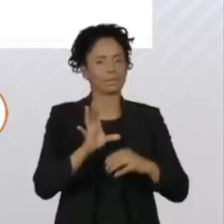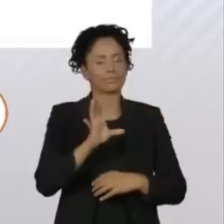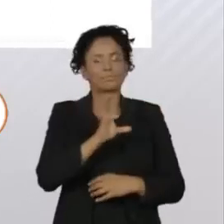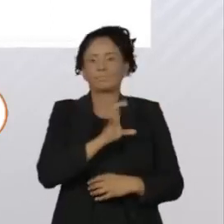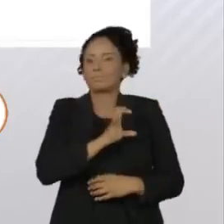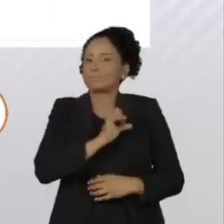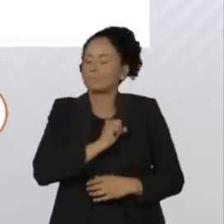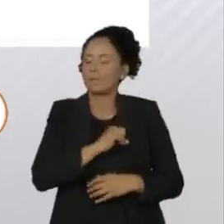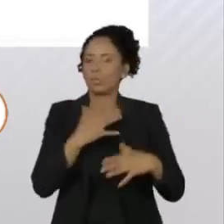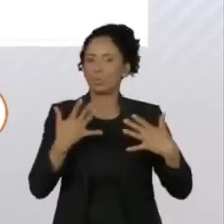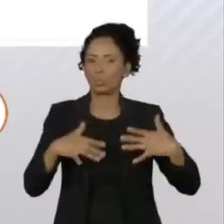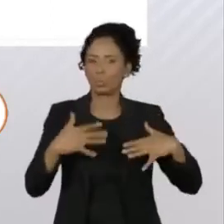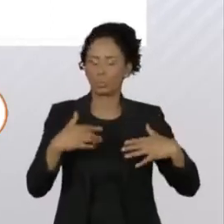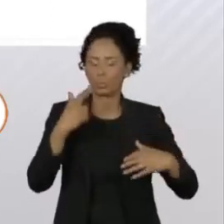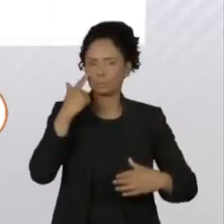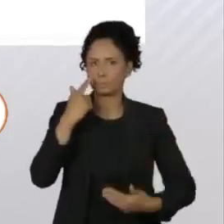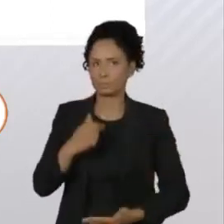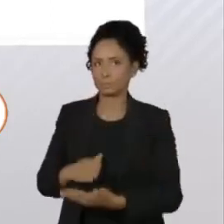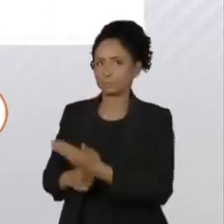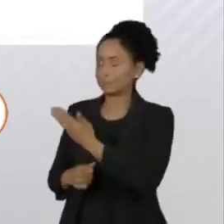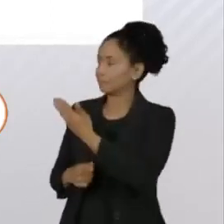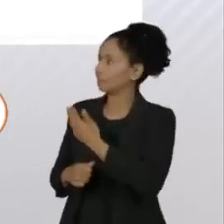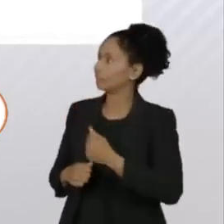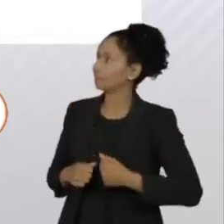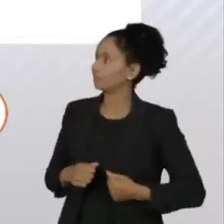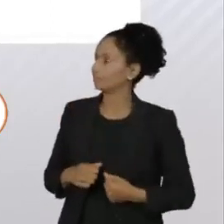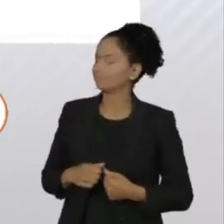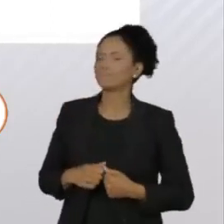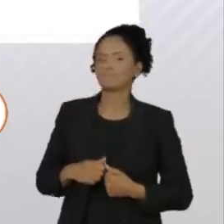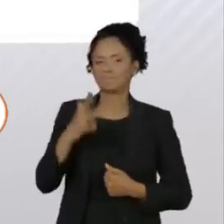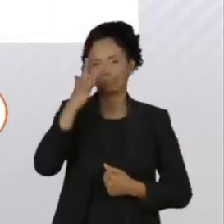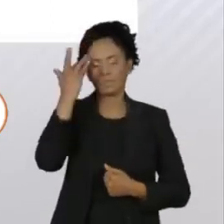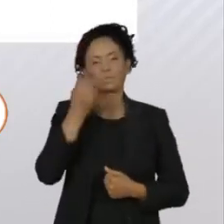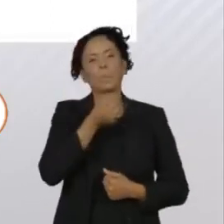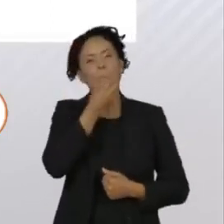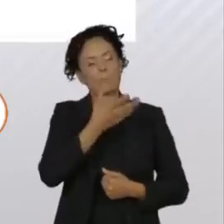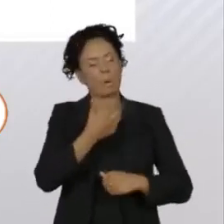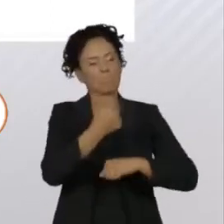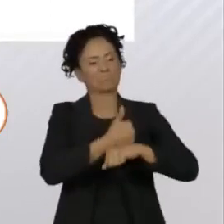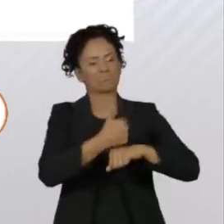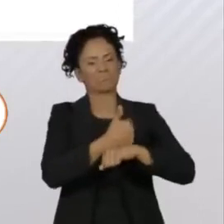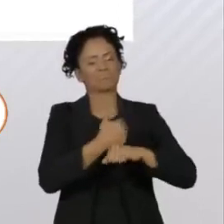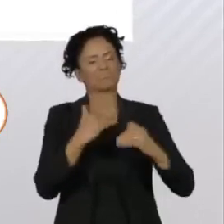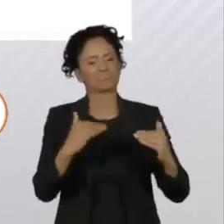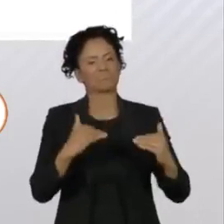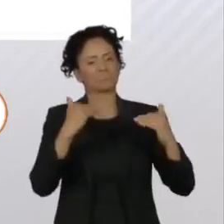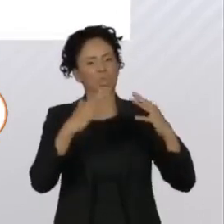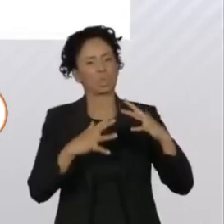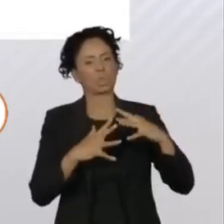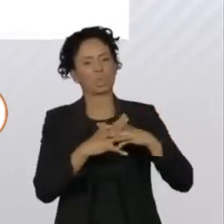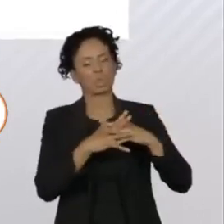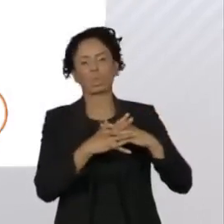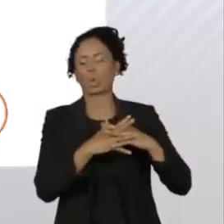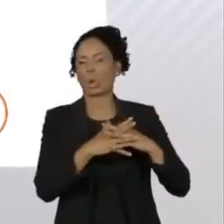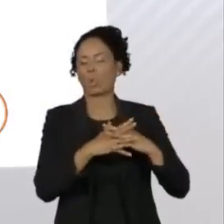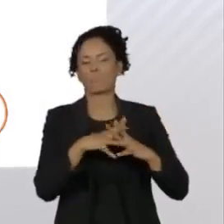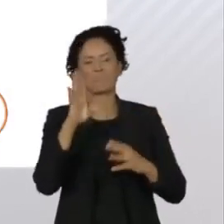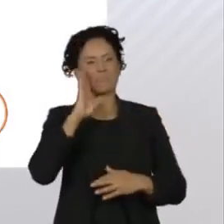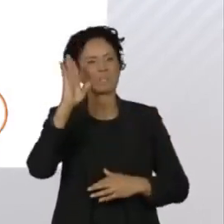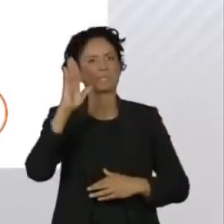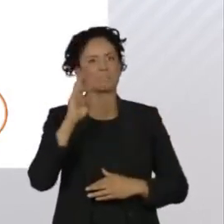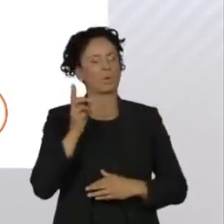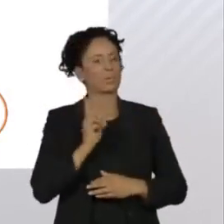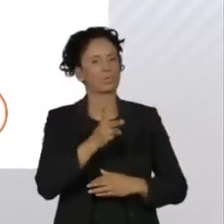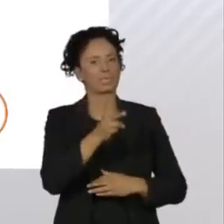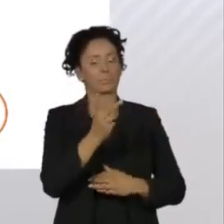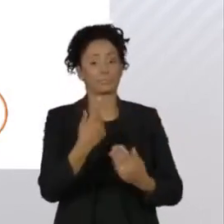série. A cantora Lecha comentou, gente boa, profissional, Jô Soares é o cara e sempre será. A